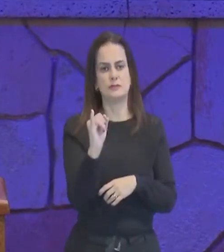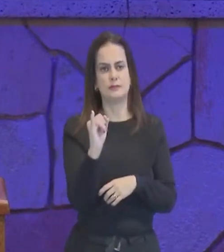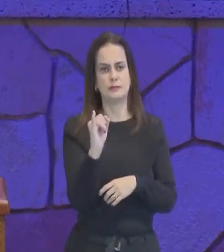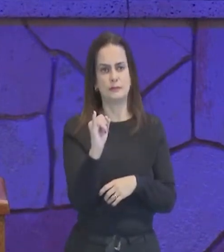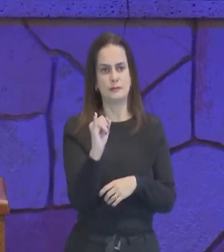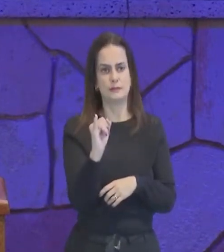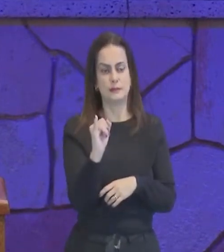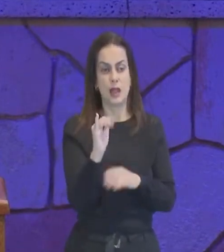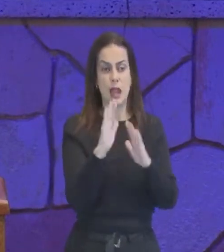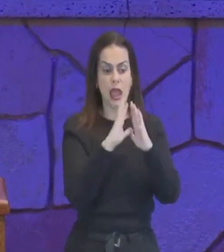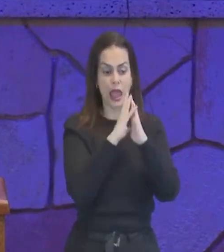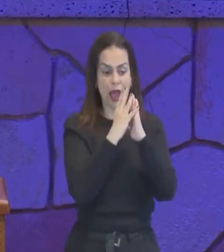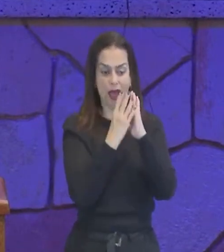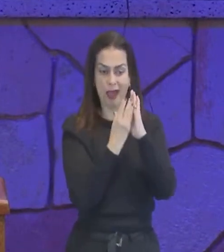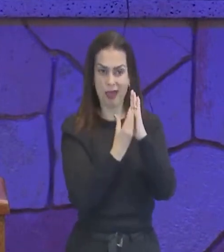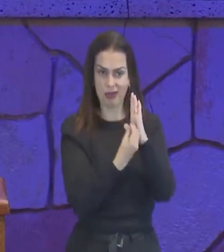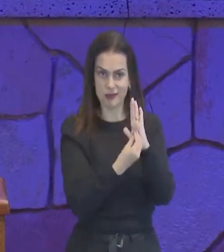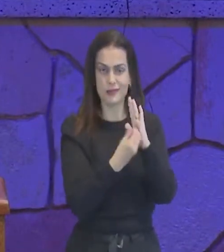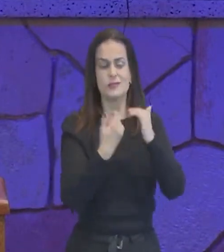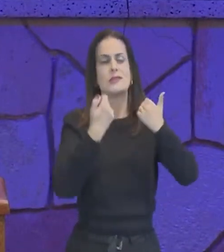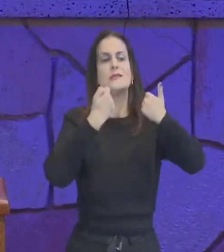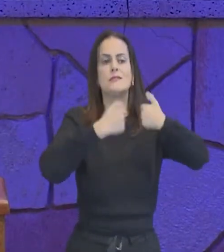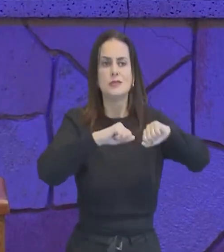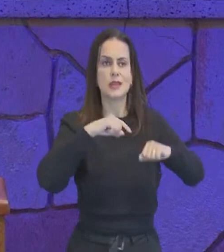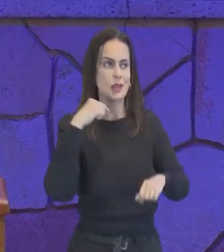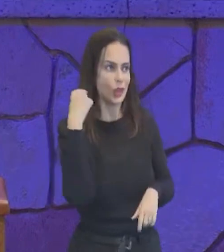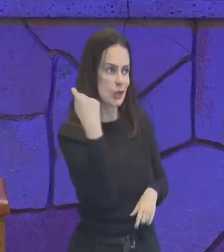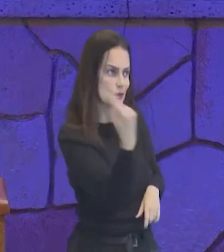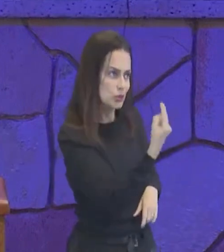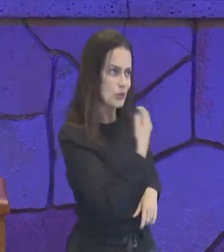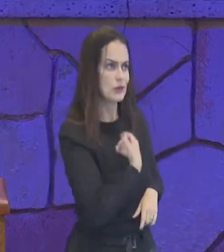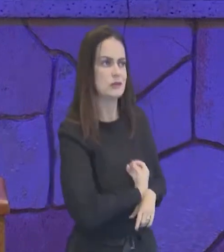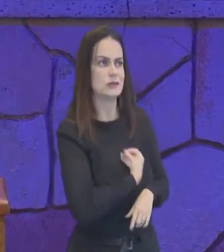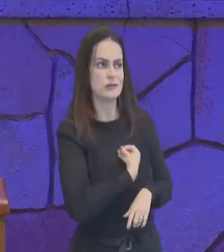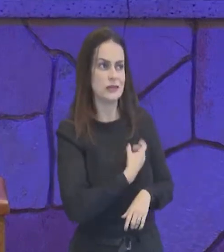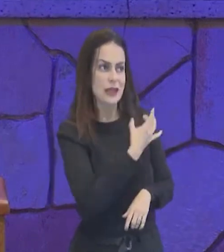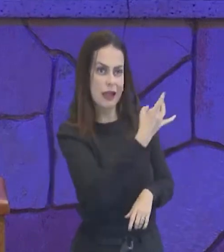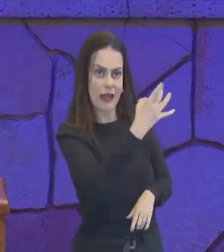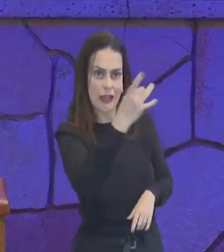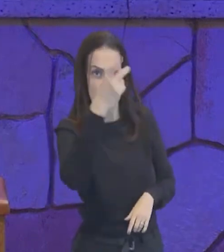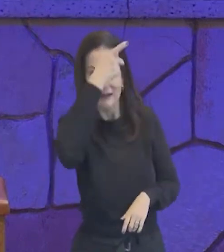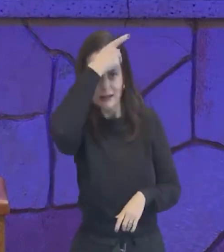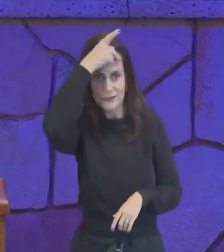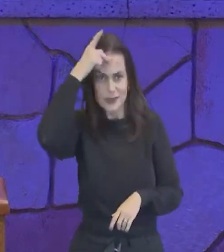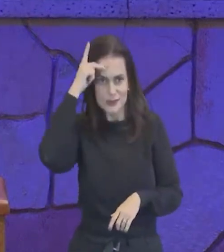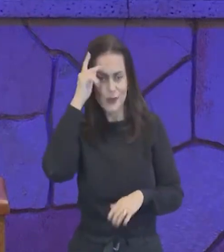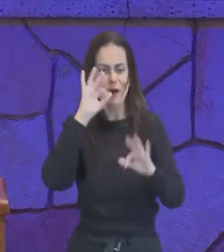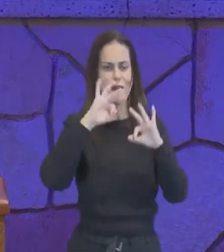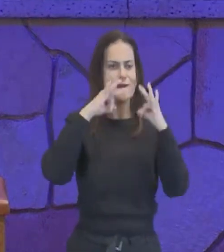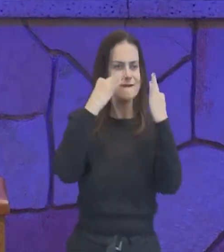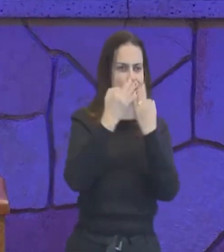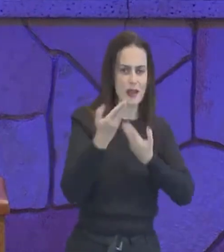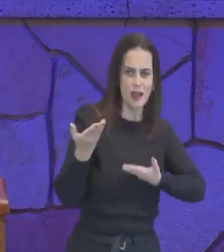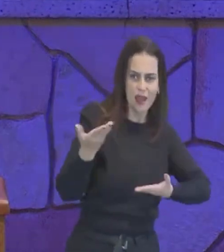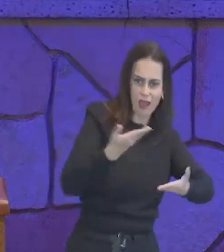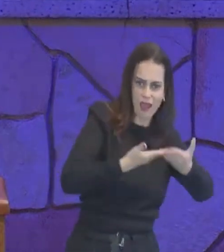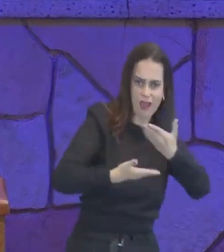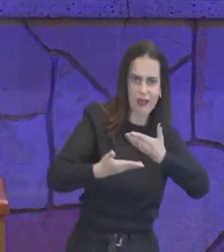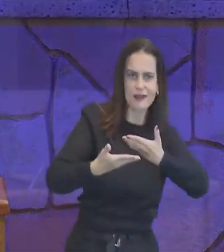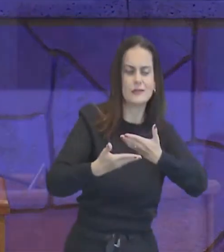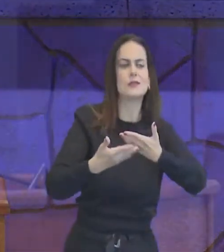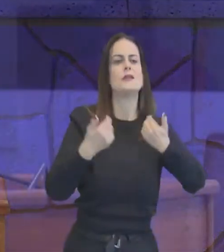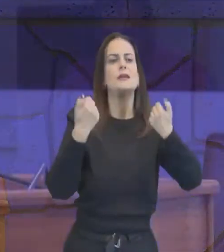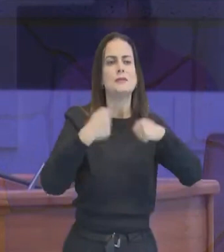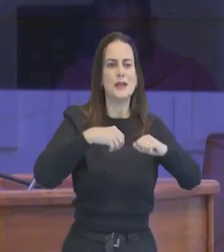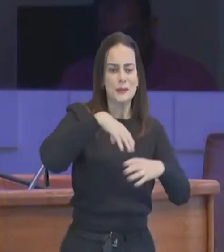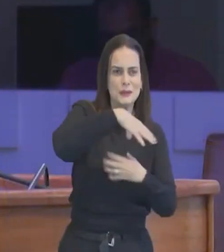que a igreja precisa, nós, a nossa vida, cada um de nós, nossa casa, nas nossas relações, instruam-se